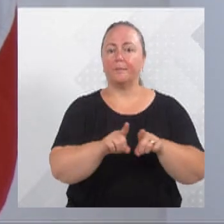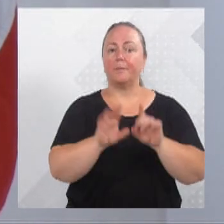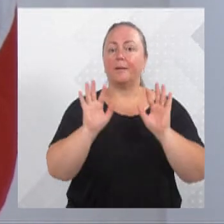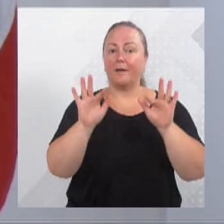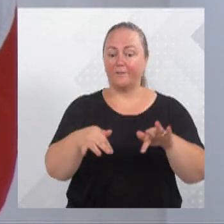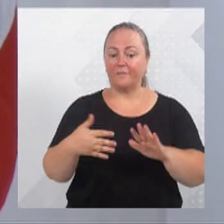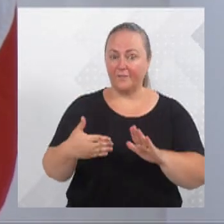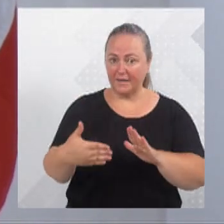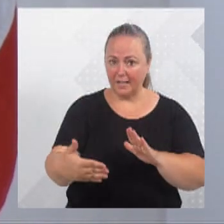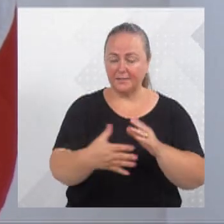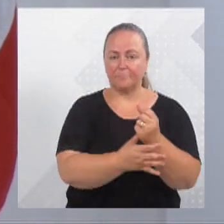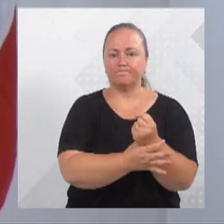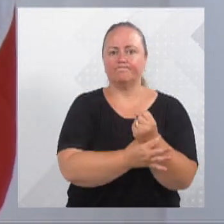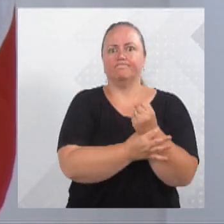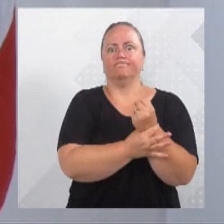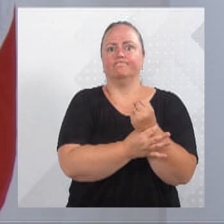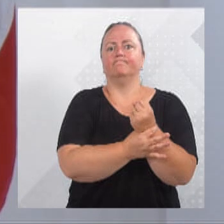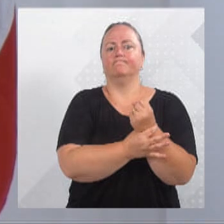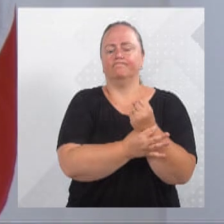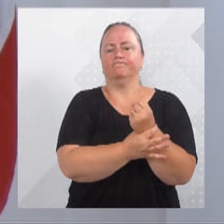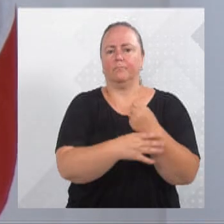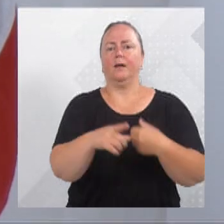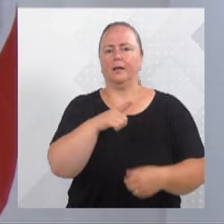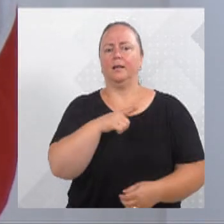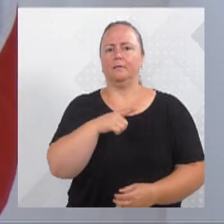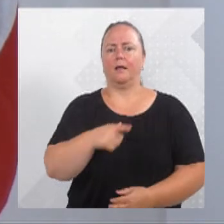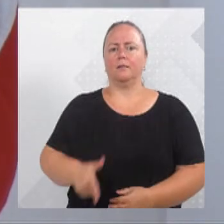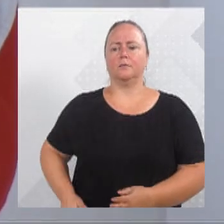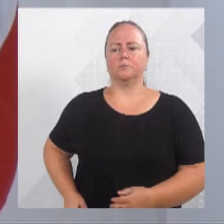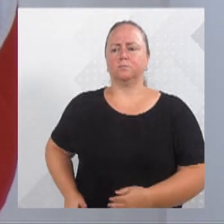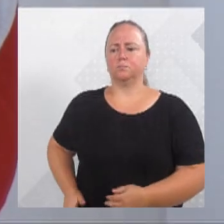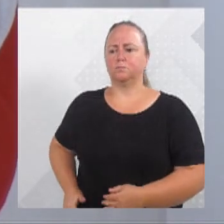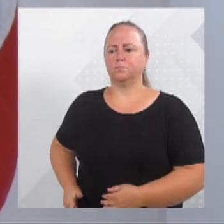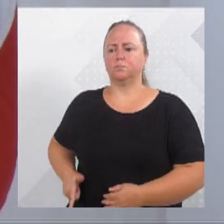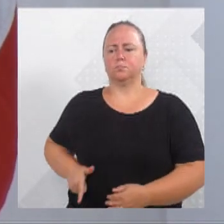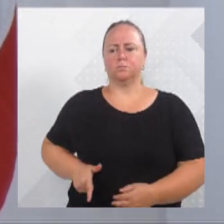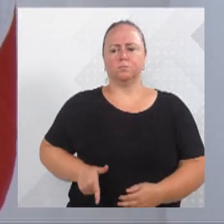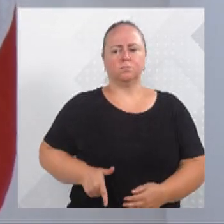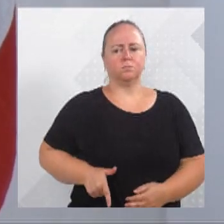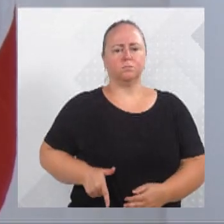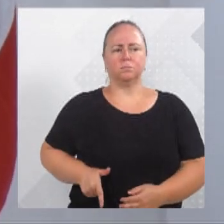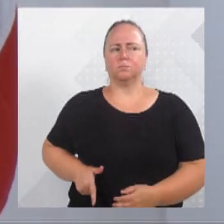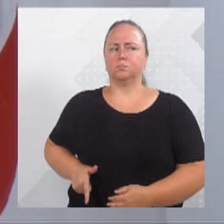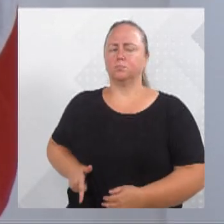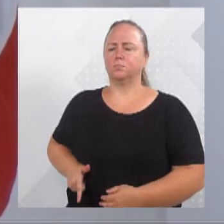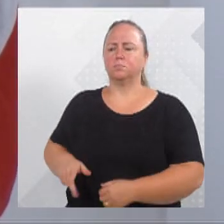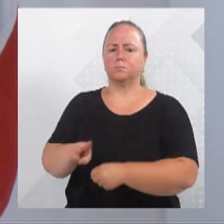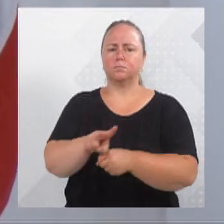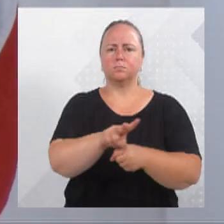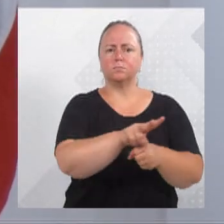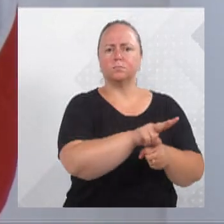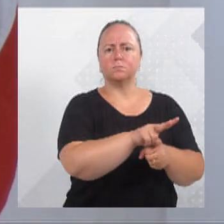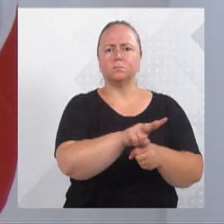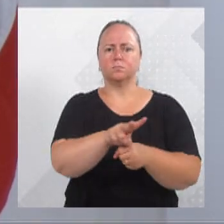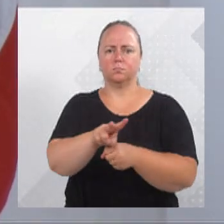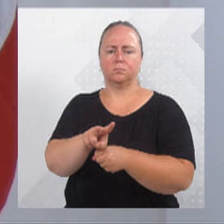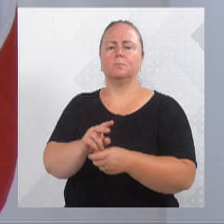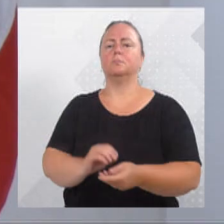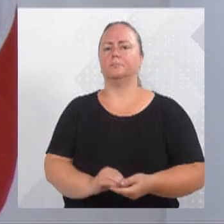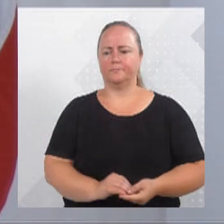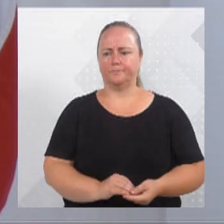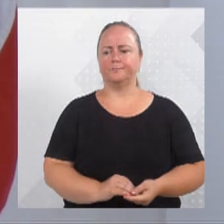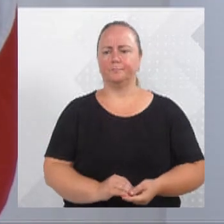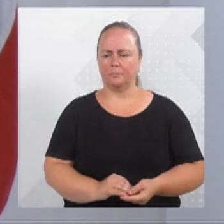garantimos também a segurança armada em cada unidade escolar. Mesmo que entendemos e respeitamos o Tribunal de Contas,